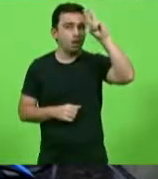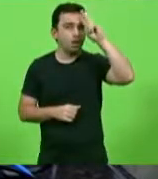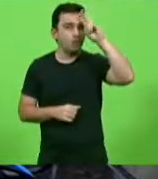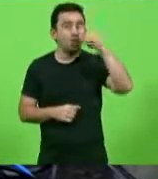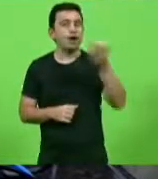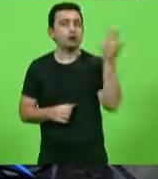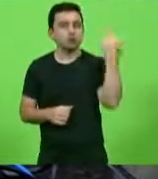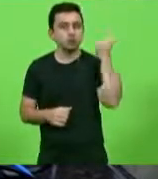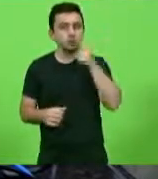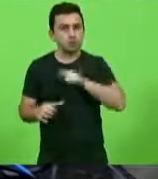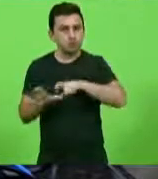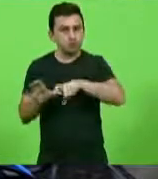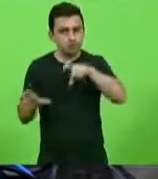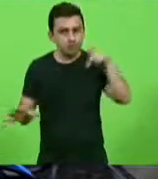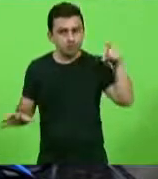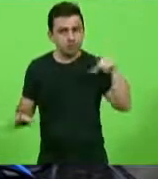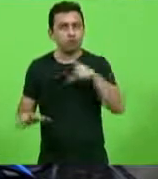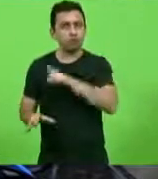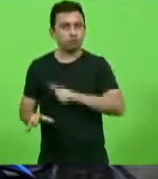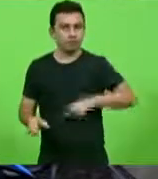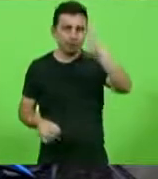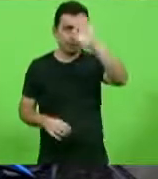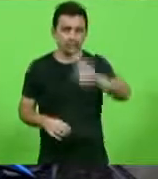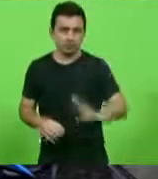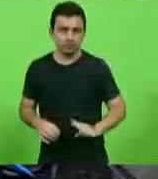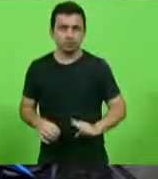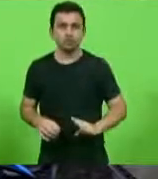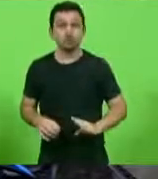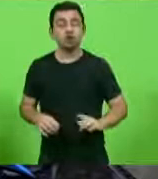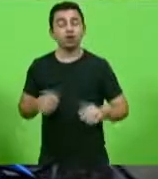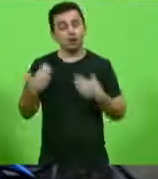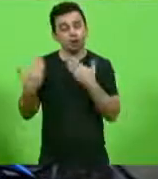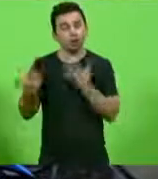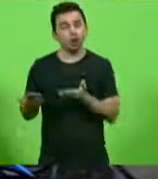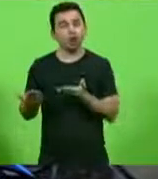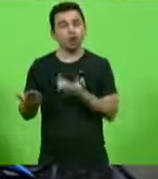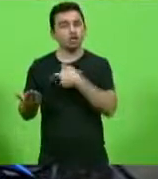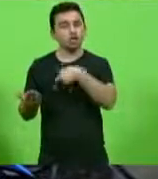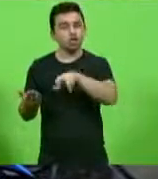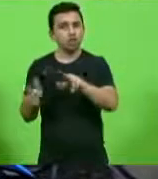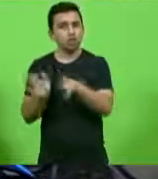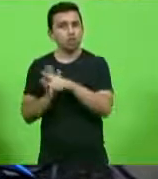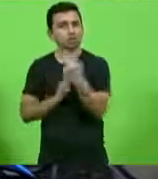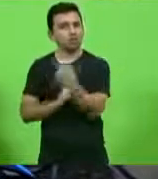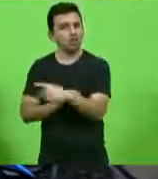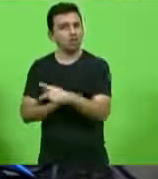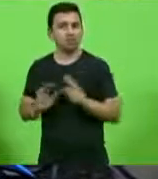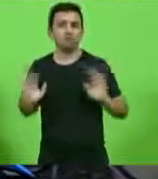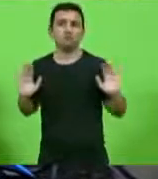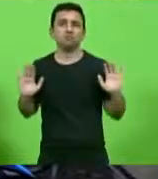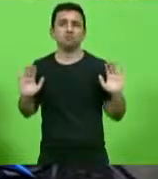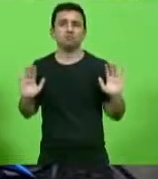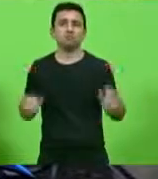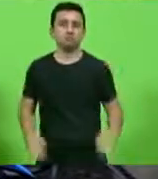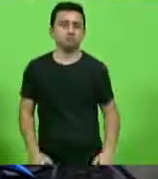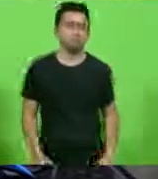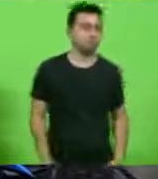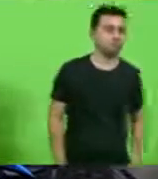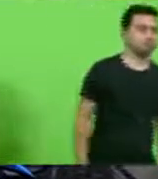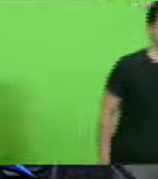proclamação da República, os Estados da religião são afetos à religião e os assuntos do Estado são afetos ao Estado.